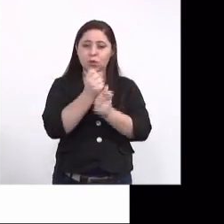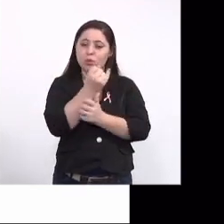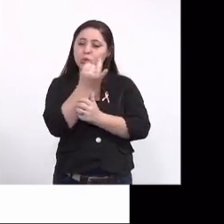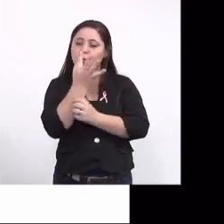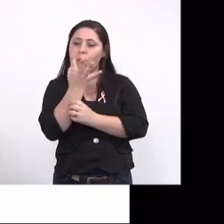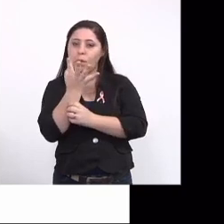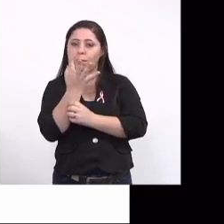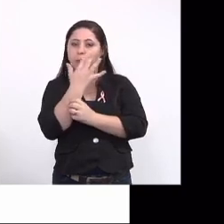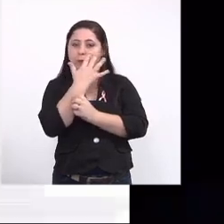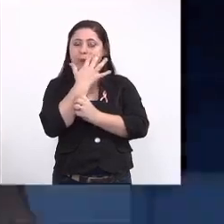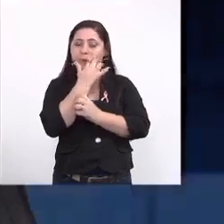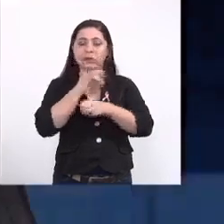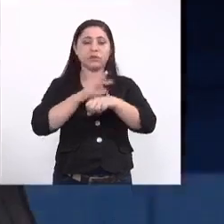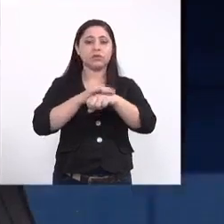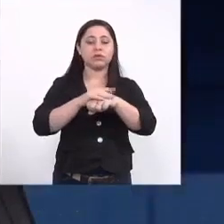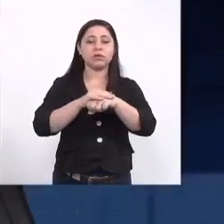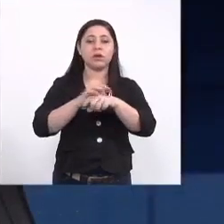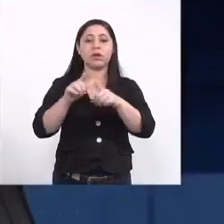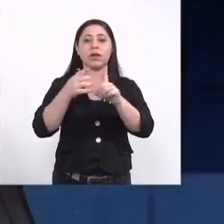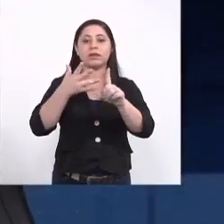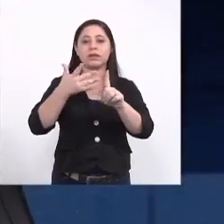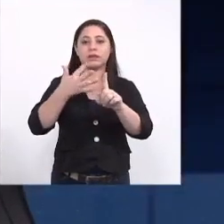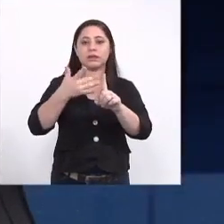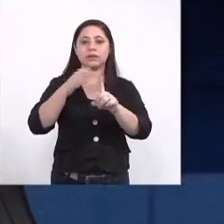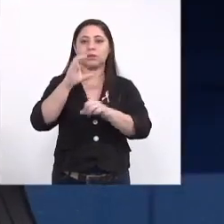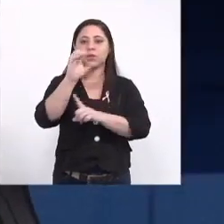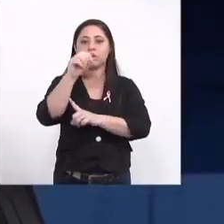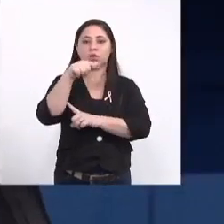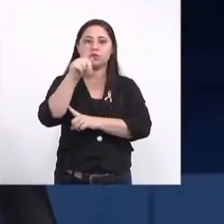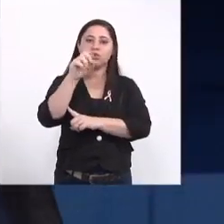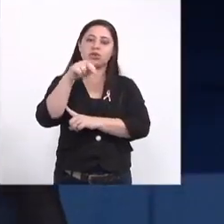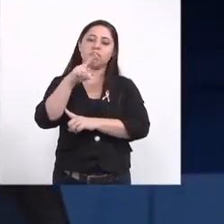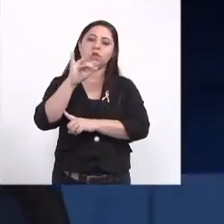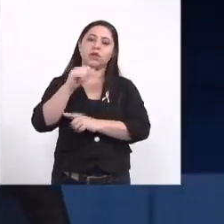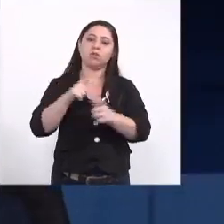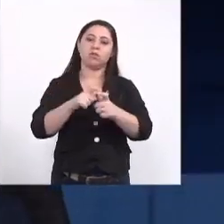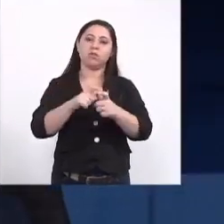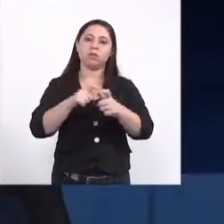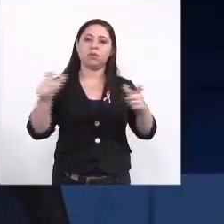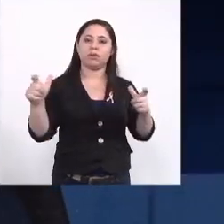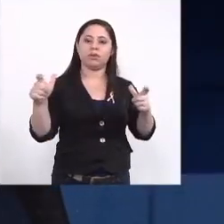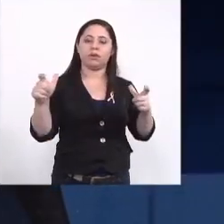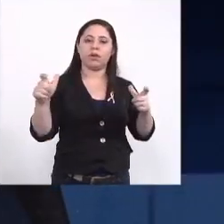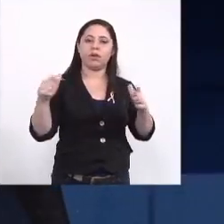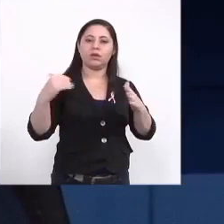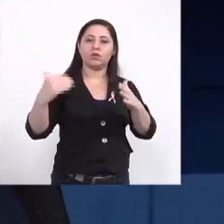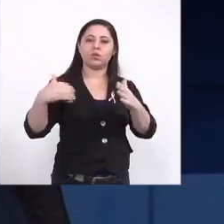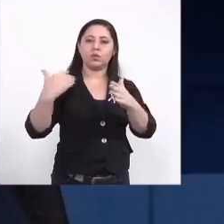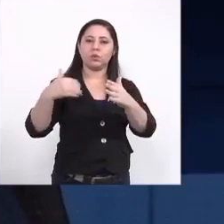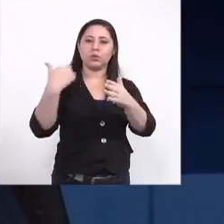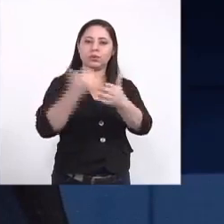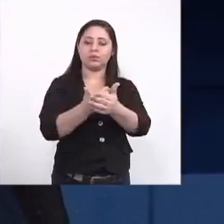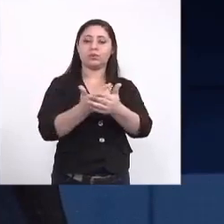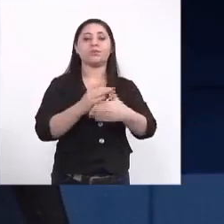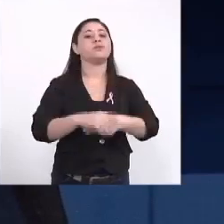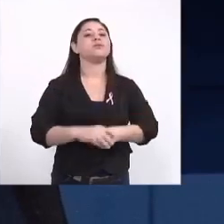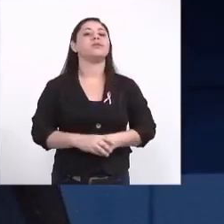população de modo geral, a síndrome congênita nas crianças tenha aumentado ao longo desses anos.